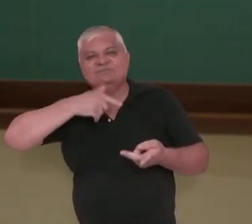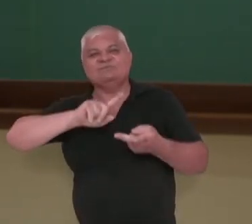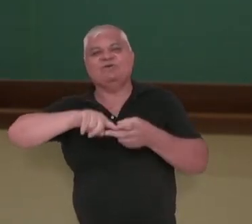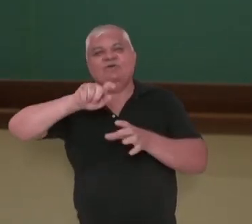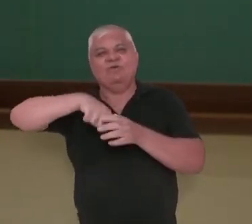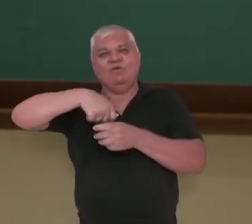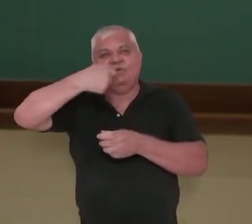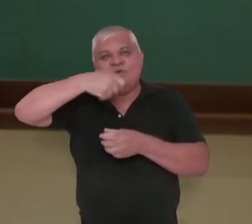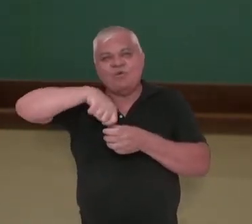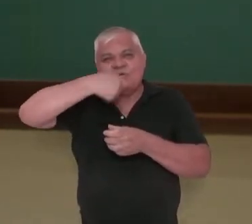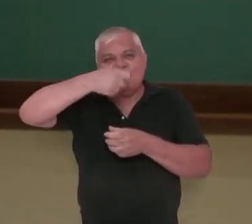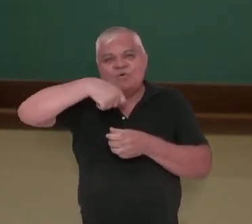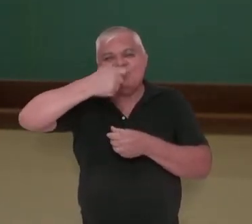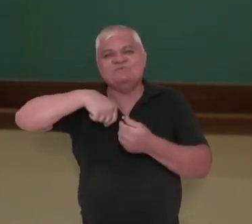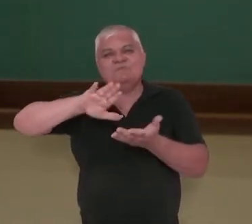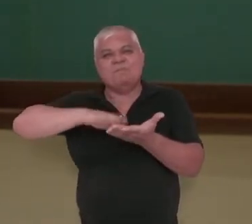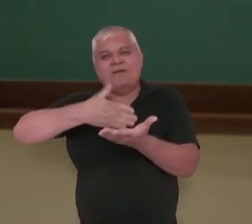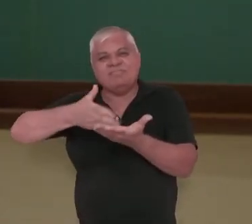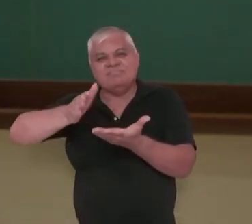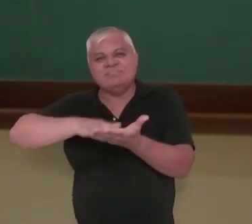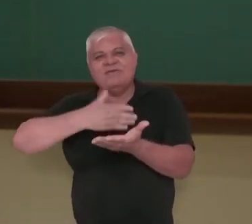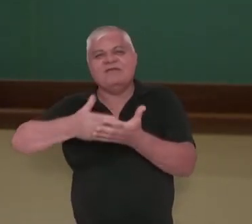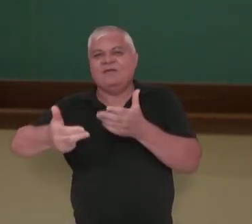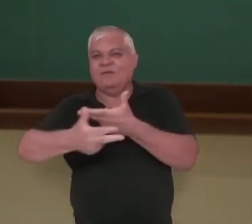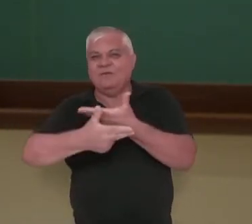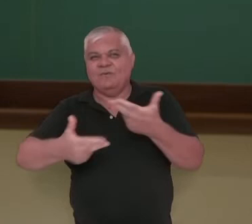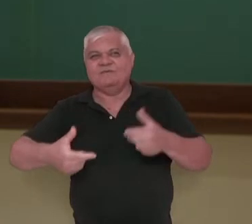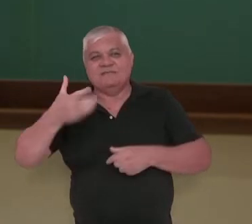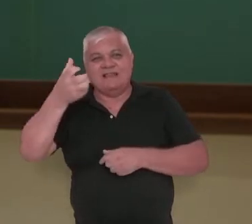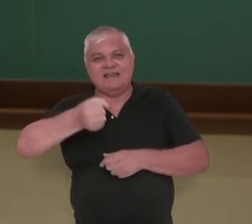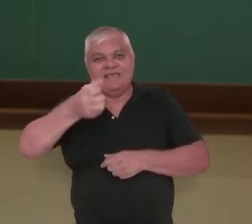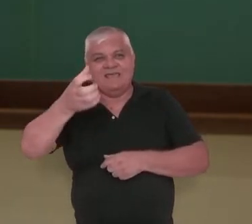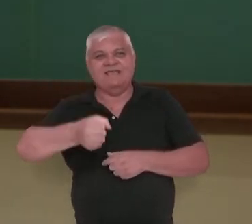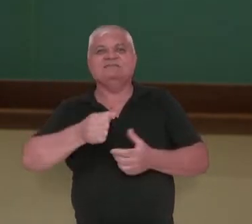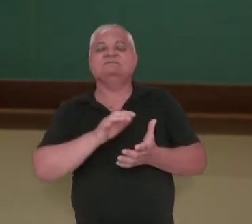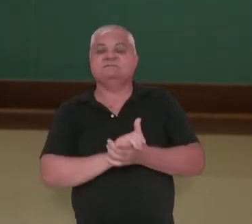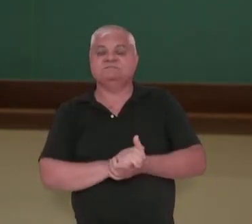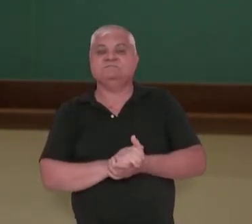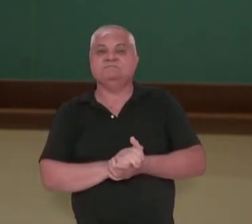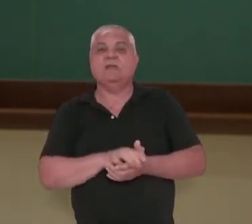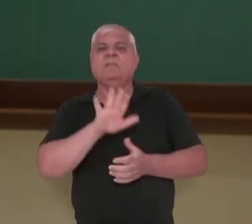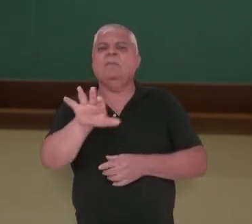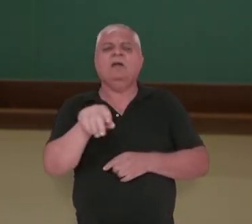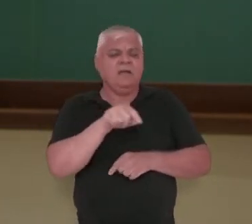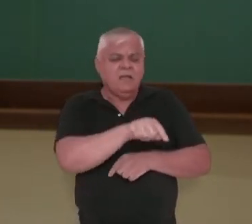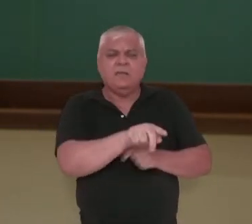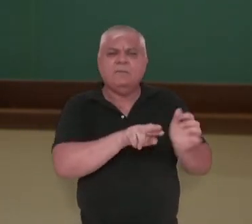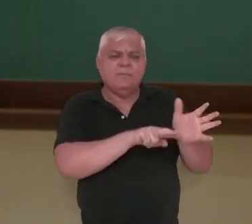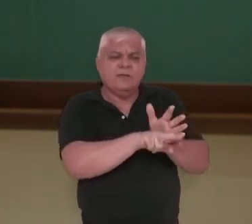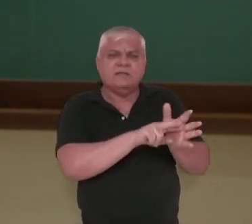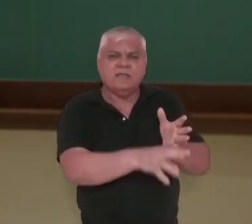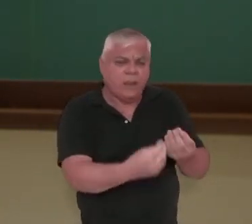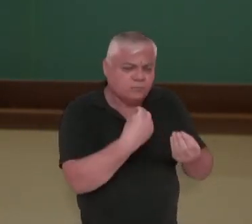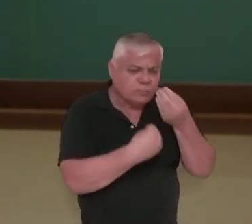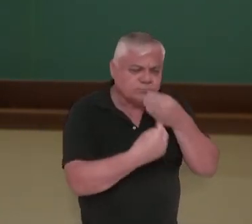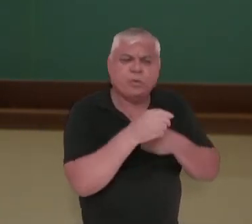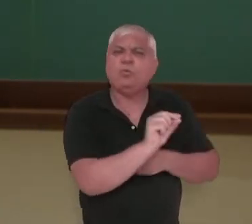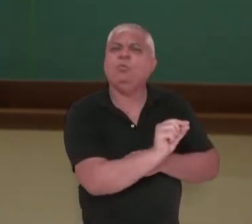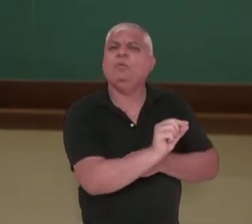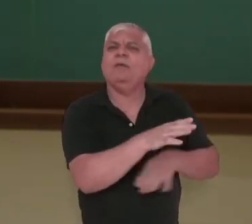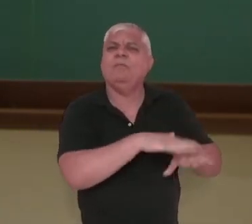iogurtes pela fermentação láctea. E a nutrição dessas bactérias se alimentam, sim?